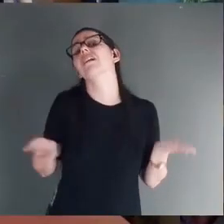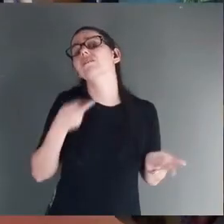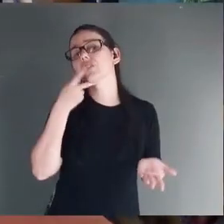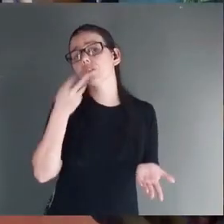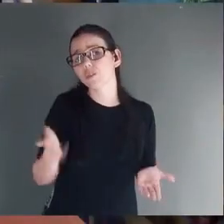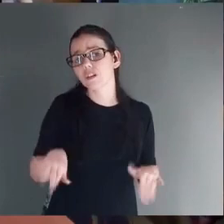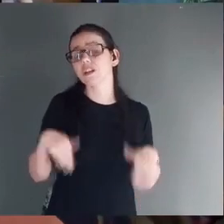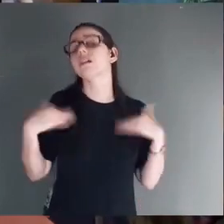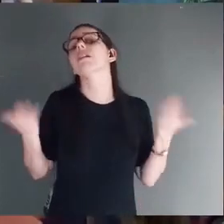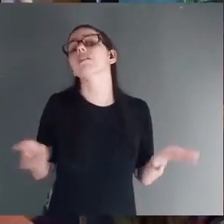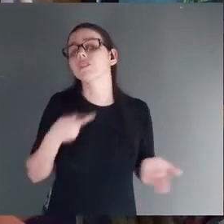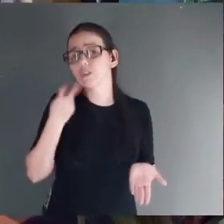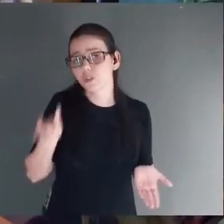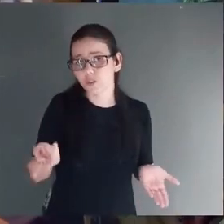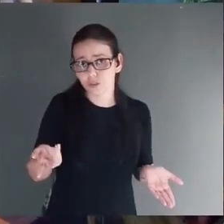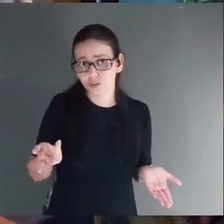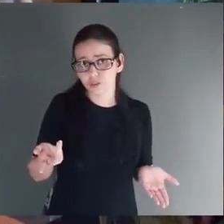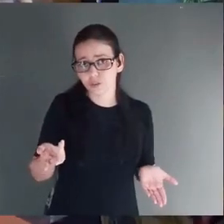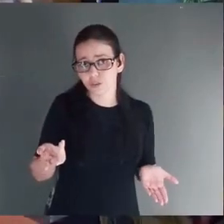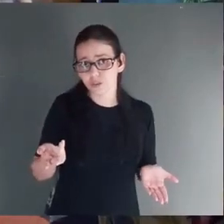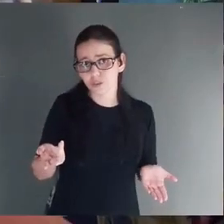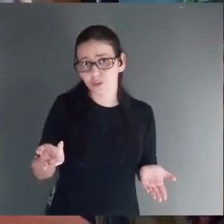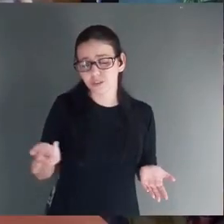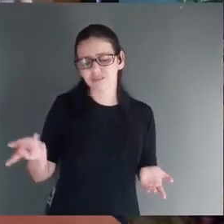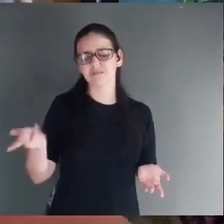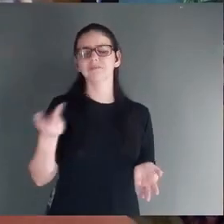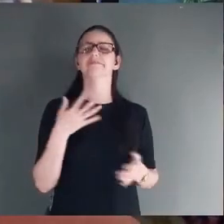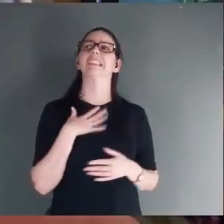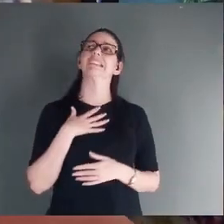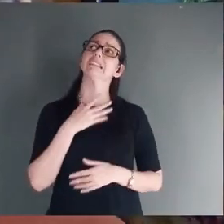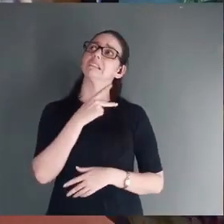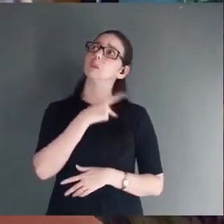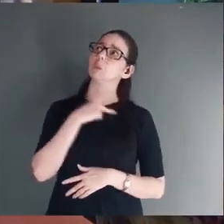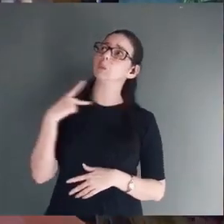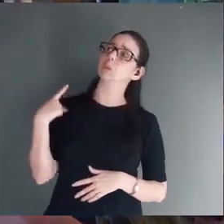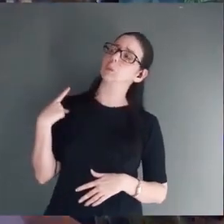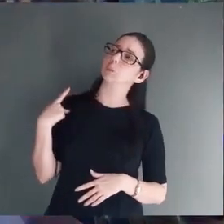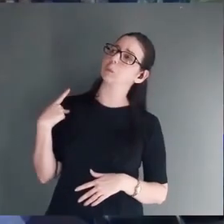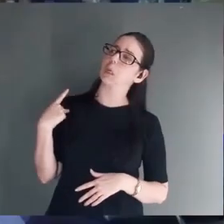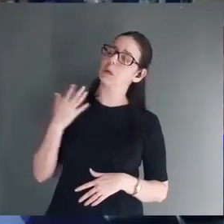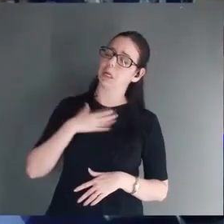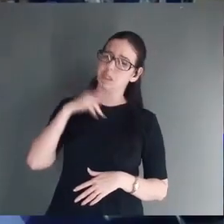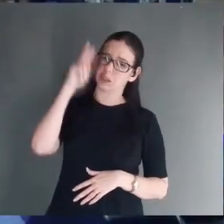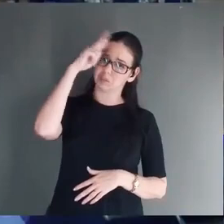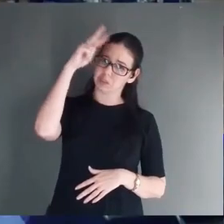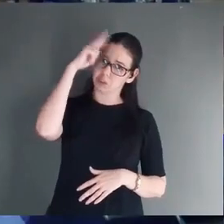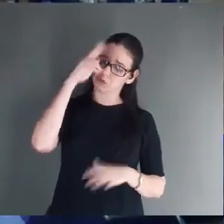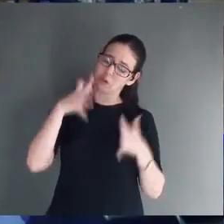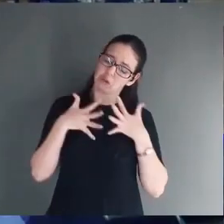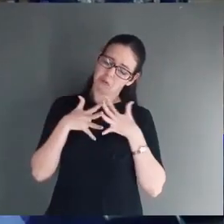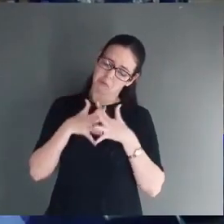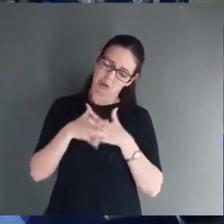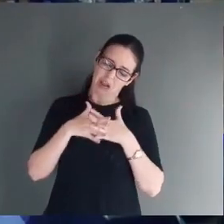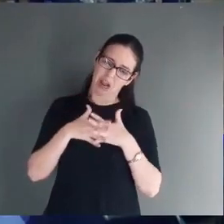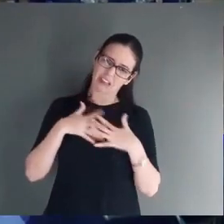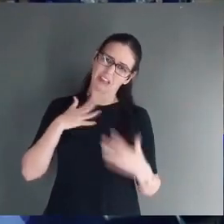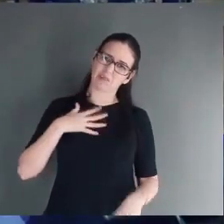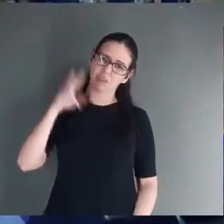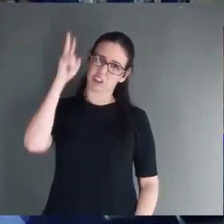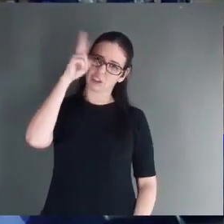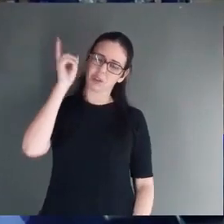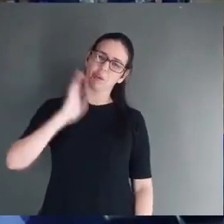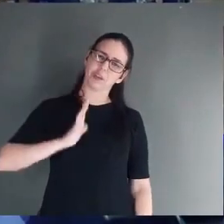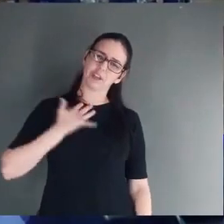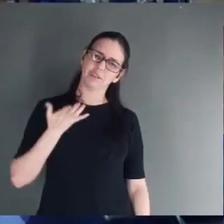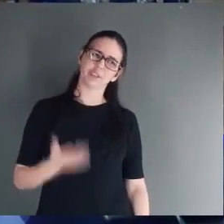Quem foi que disse? Ah pastor. Eu. A minha história de vida é complicada. Você conhece